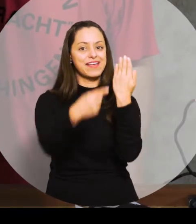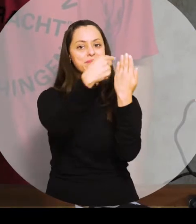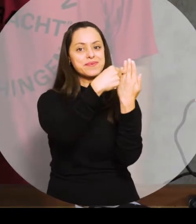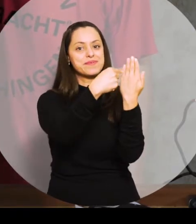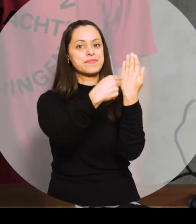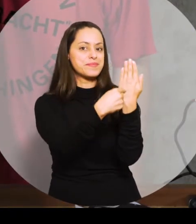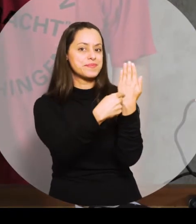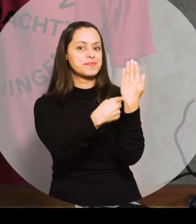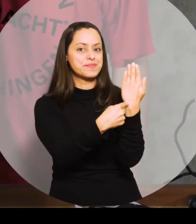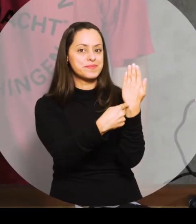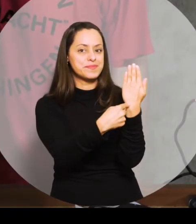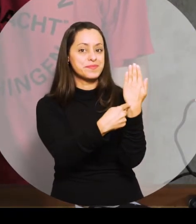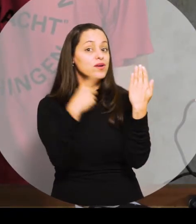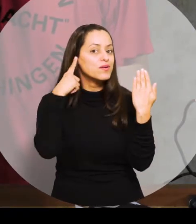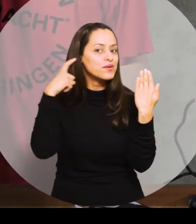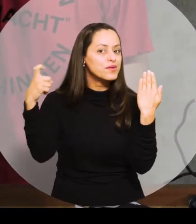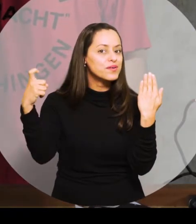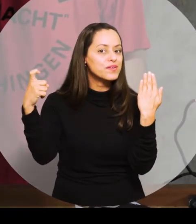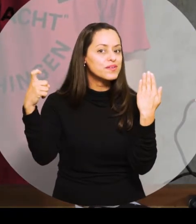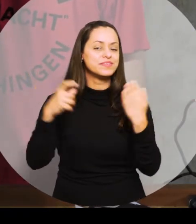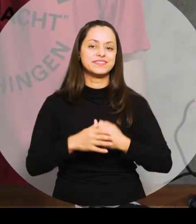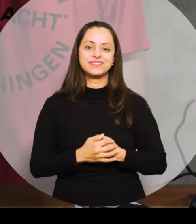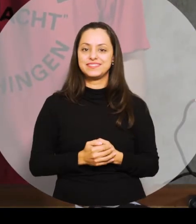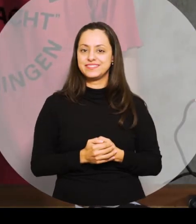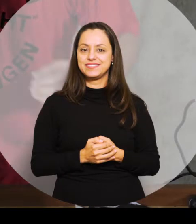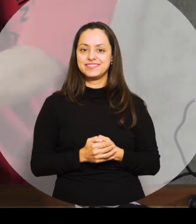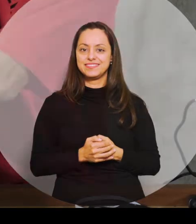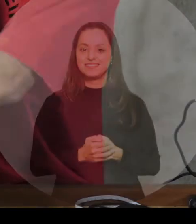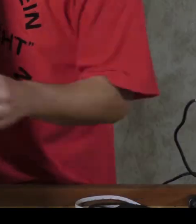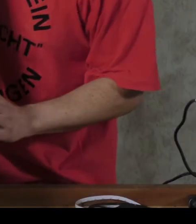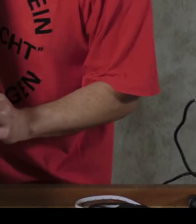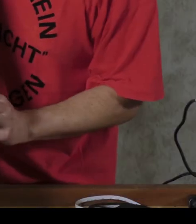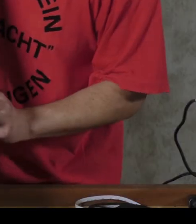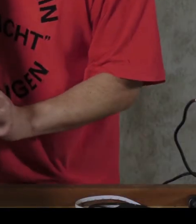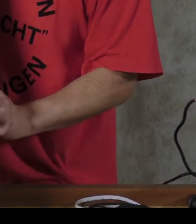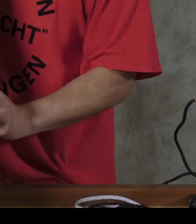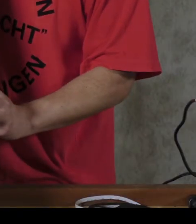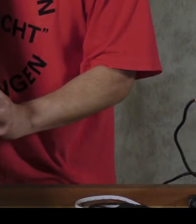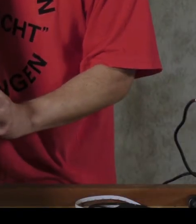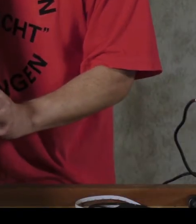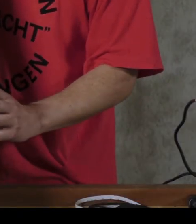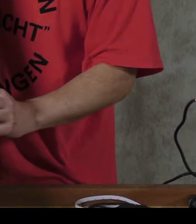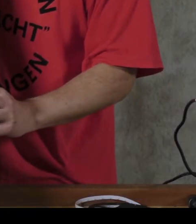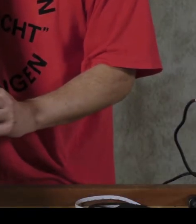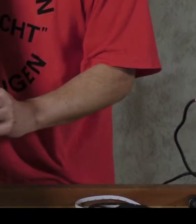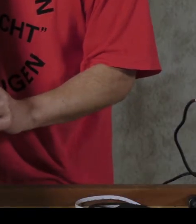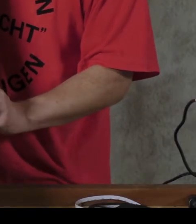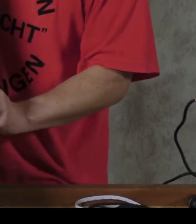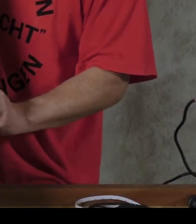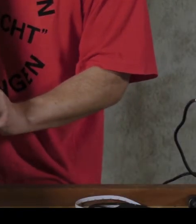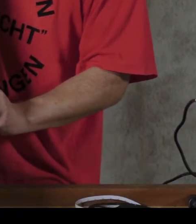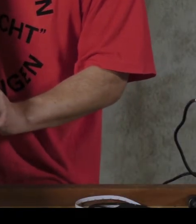brincam com o painel. Dentro dos quatro envelopes de acrílico, estão escritas as opções da votação. Floresta,